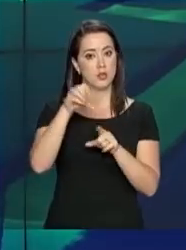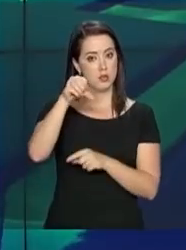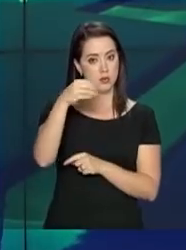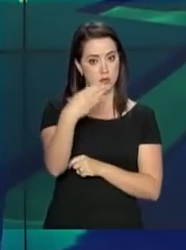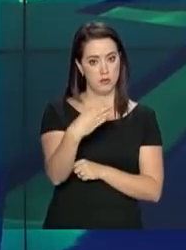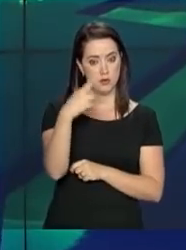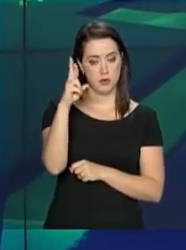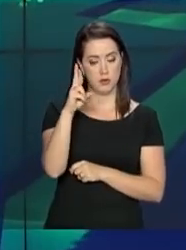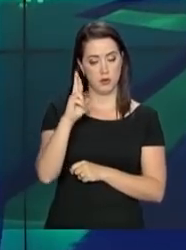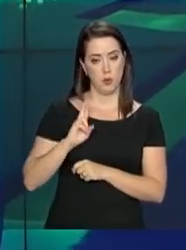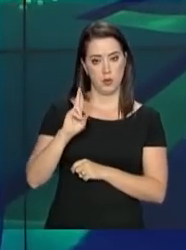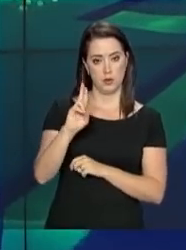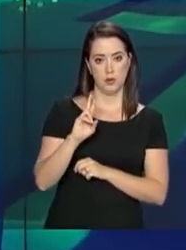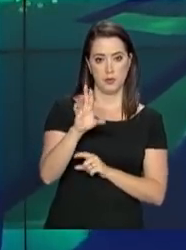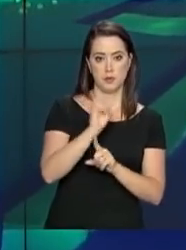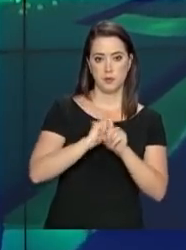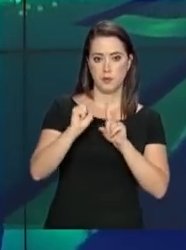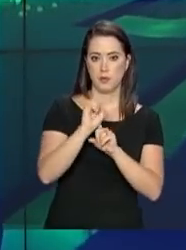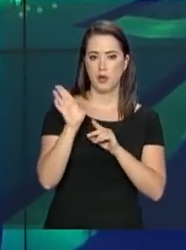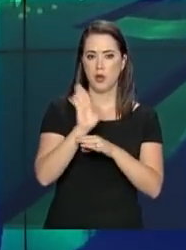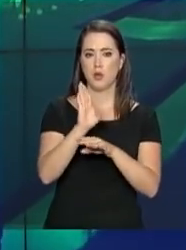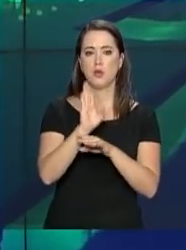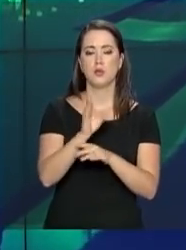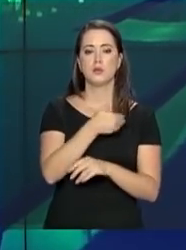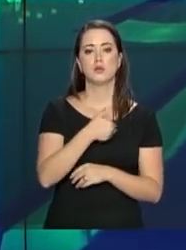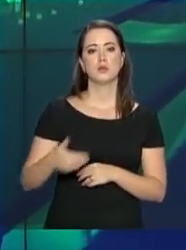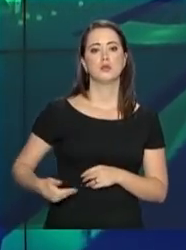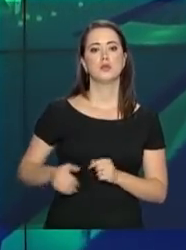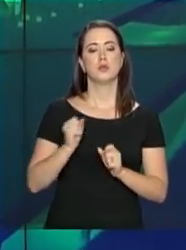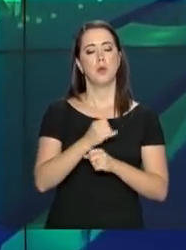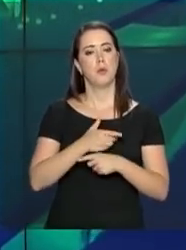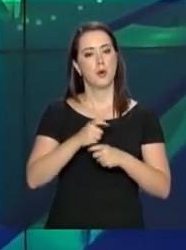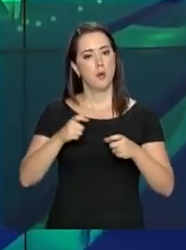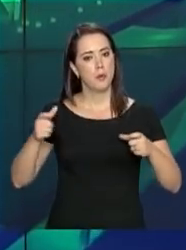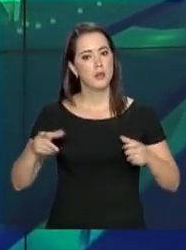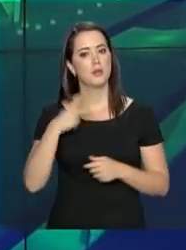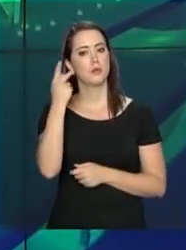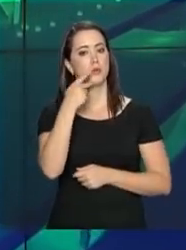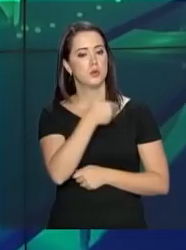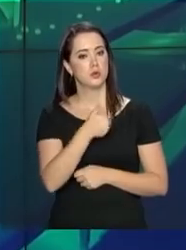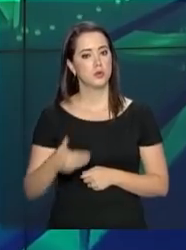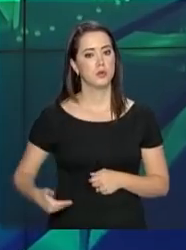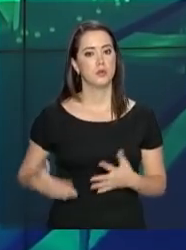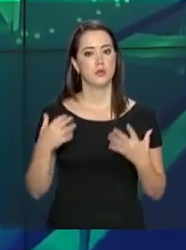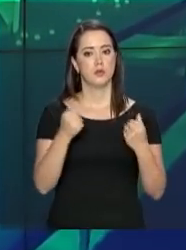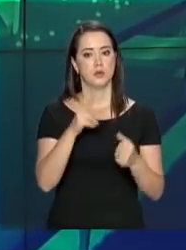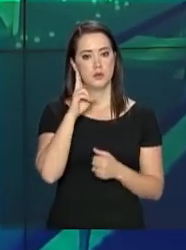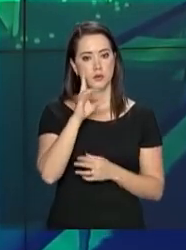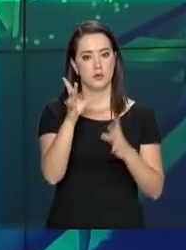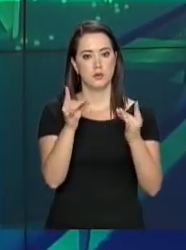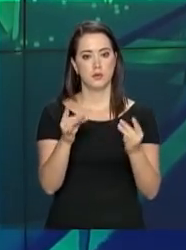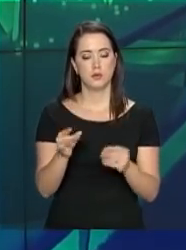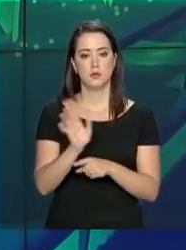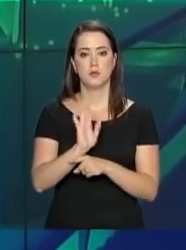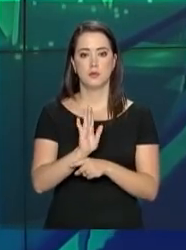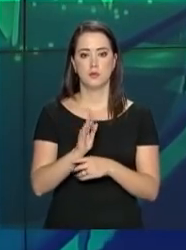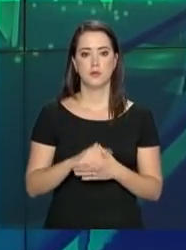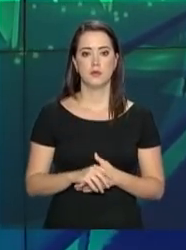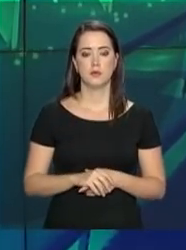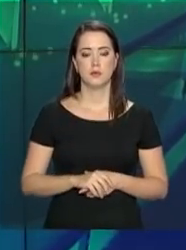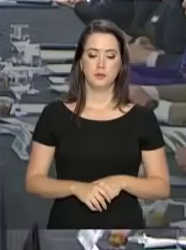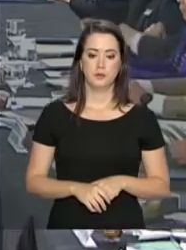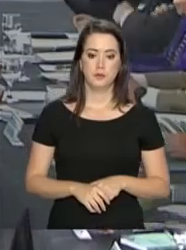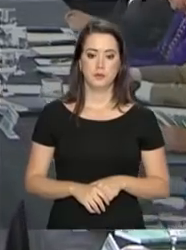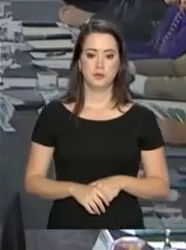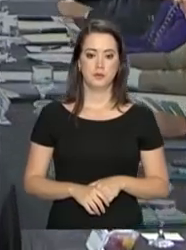representantes da sociedade colaboram com o governo para implementar políticas públicas. Vamos saber mais na reportagem.